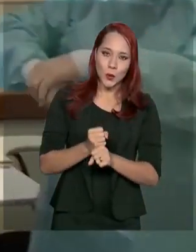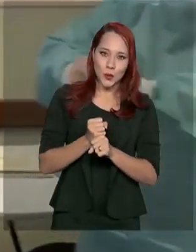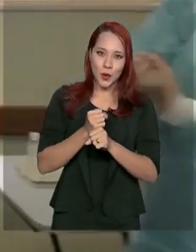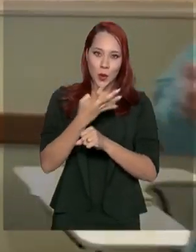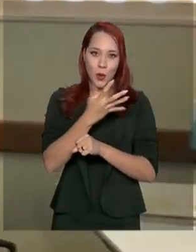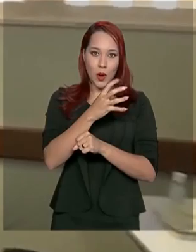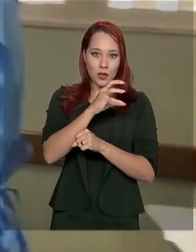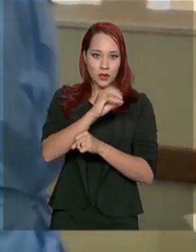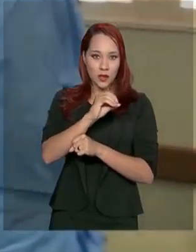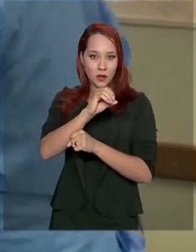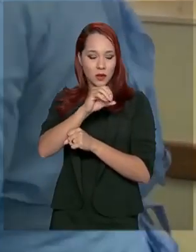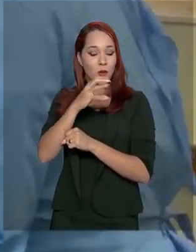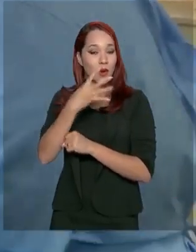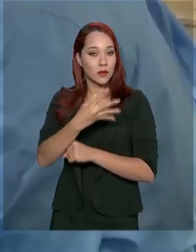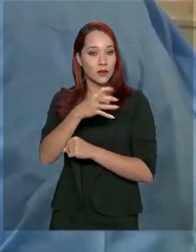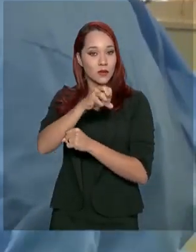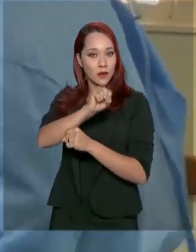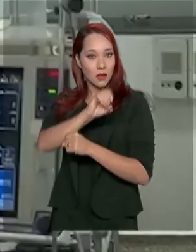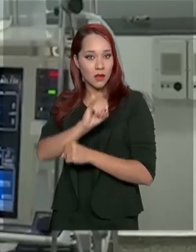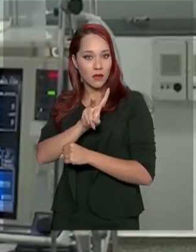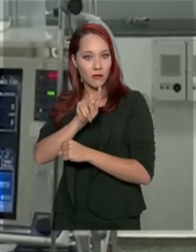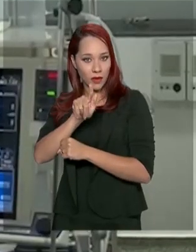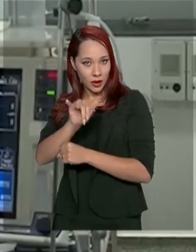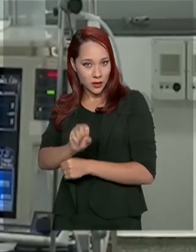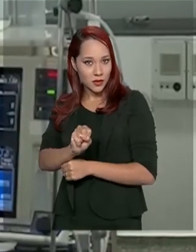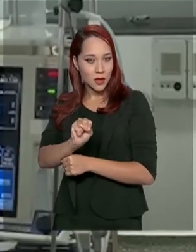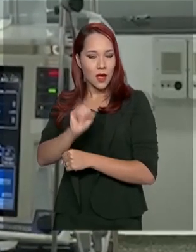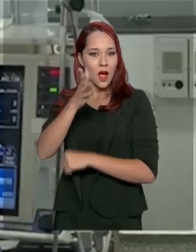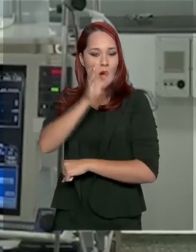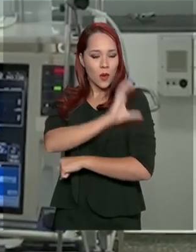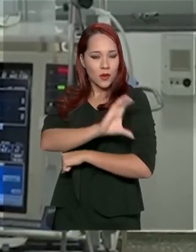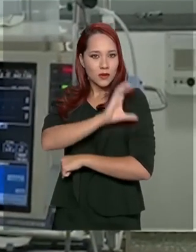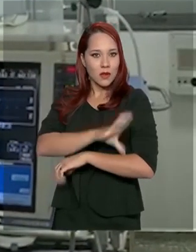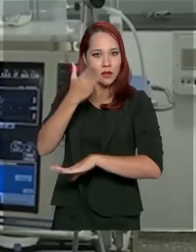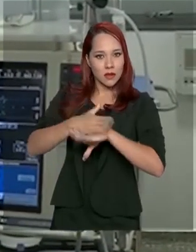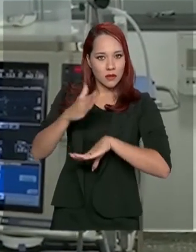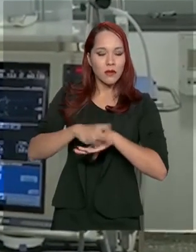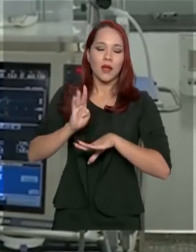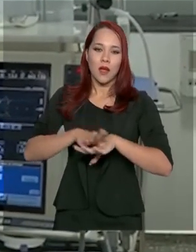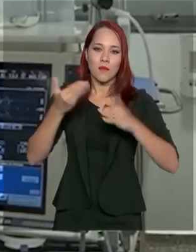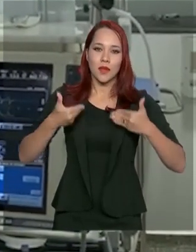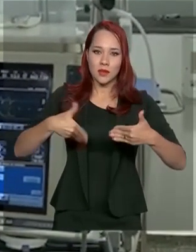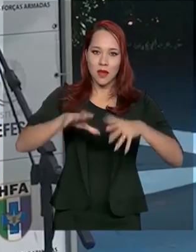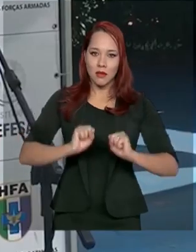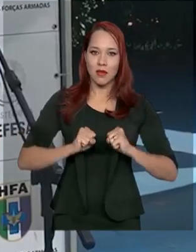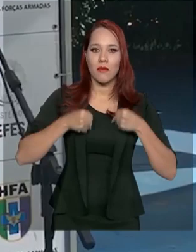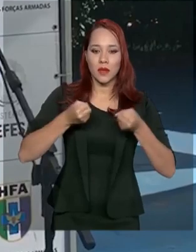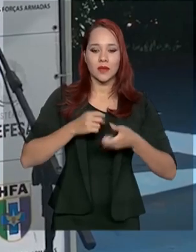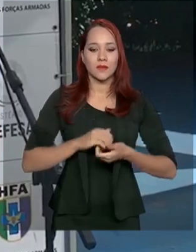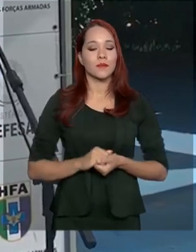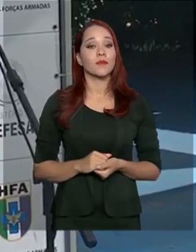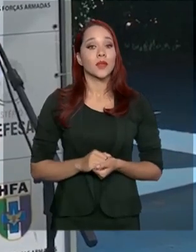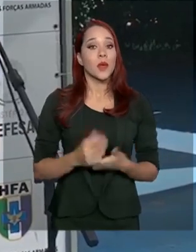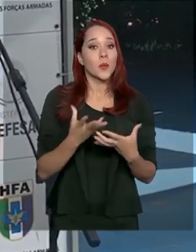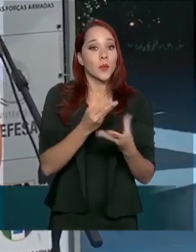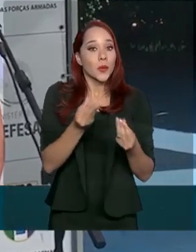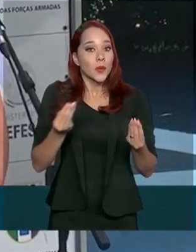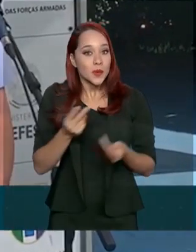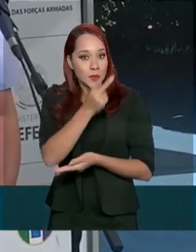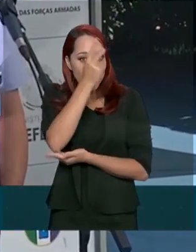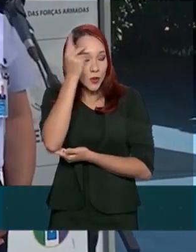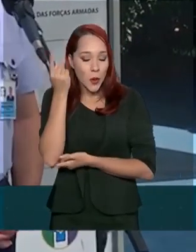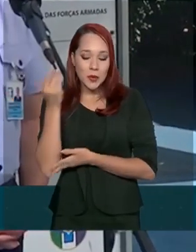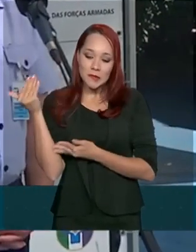480 vagas. A coordenação do treinamento é do Ministério da Defesa. Muitas das pessoas que estão